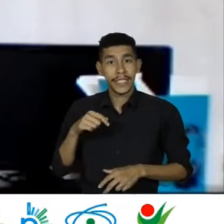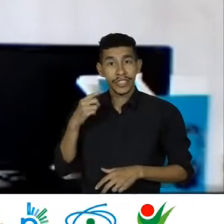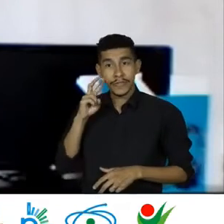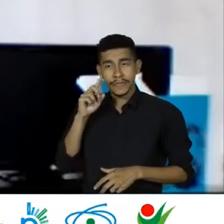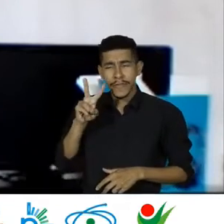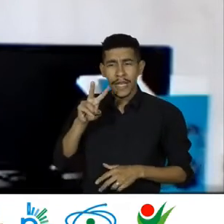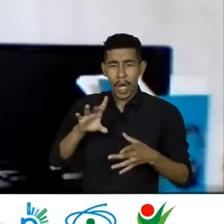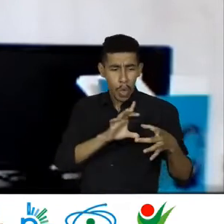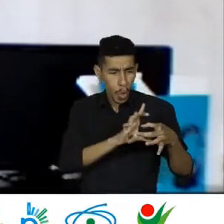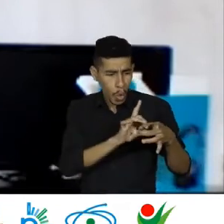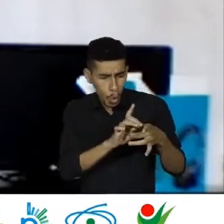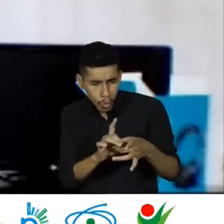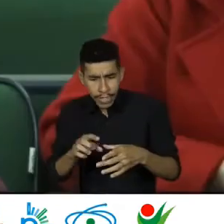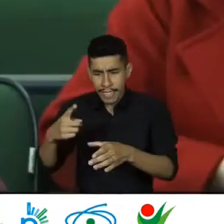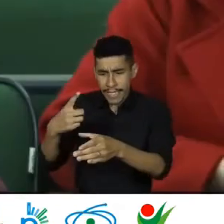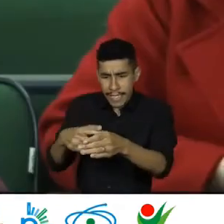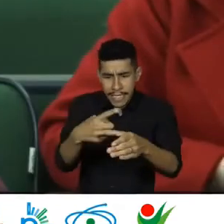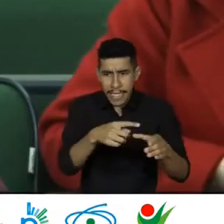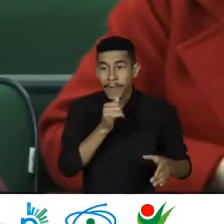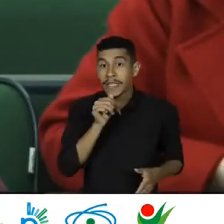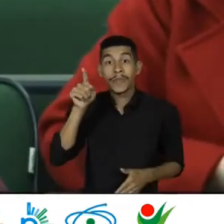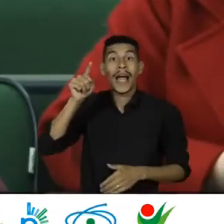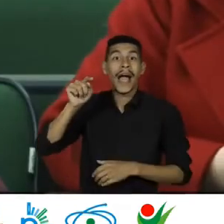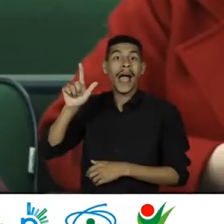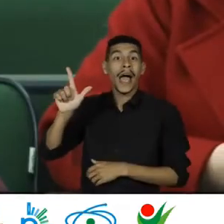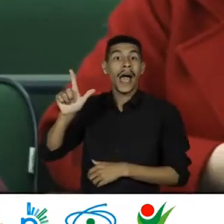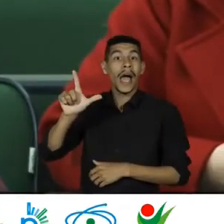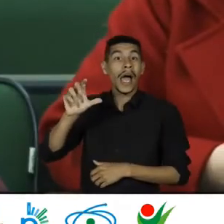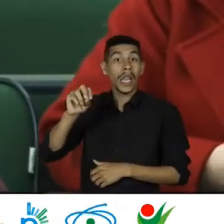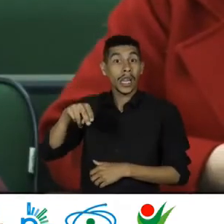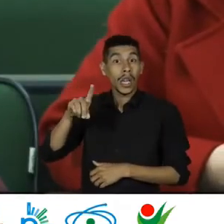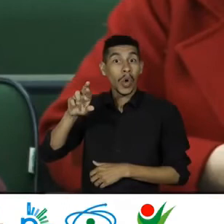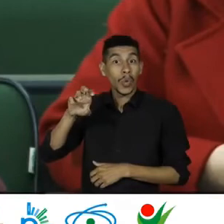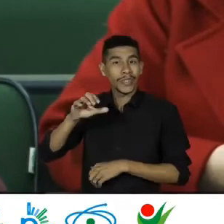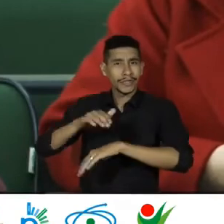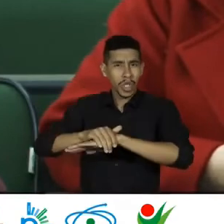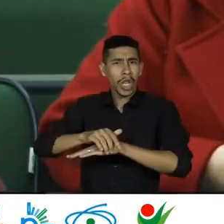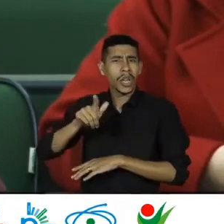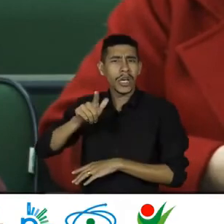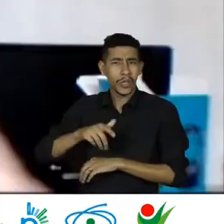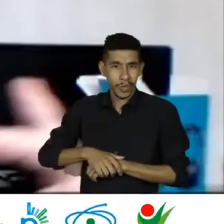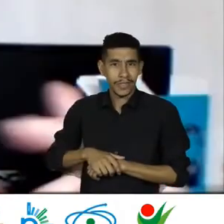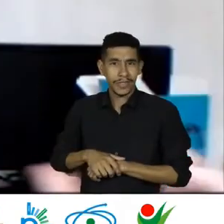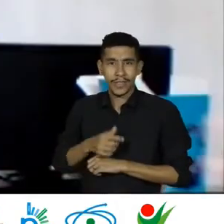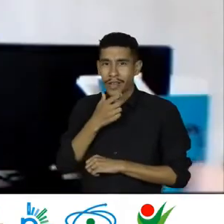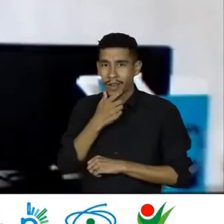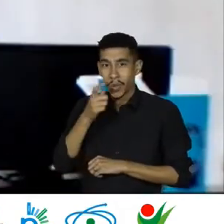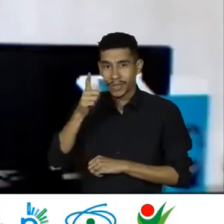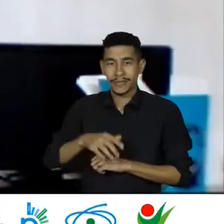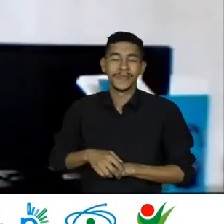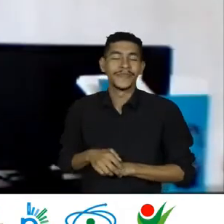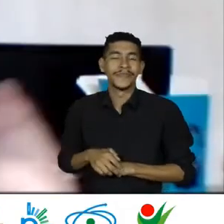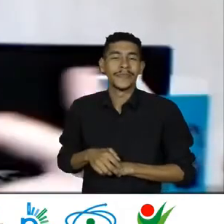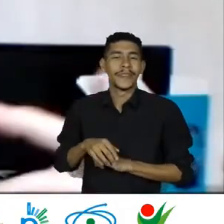alguns contextos Algumas cidades Por exemplo Como Londres Você vai ter Num pequeno metro Quadrado Não sei quantas Quantas pessoas Falando Não